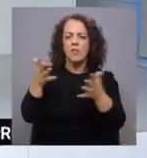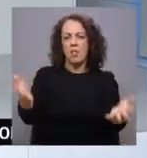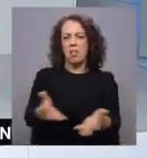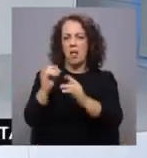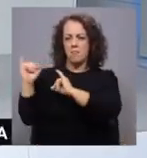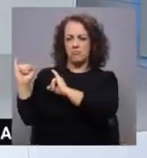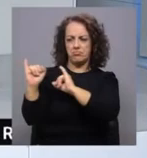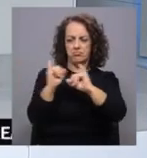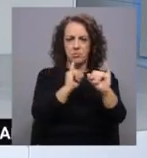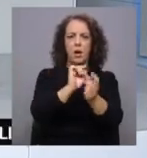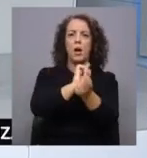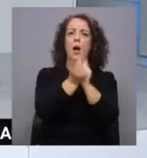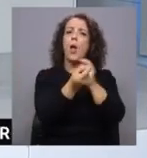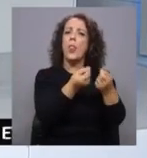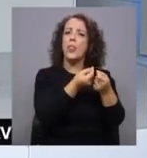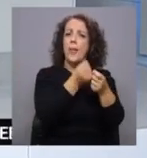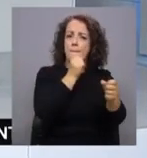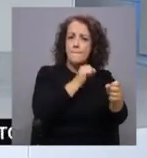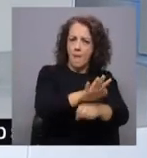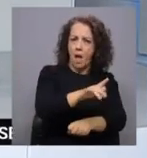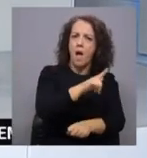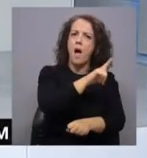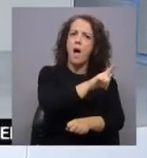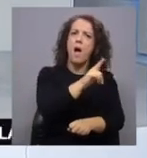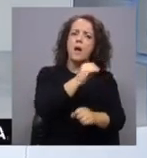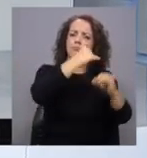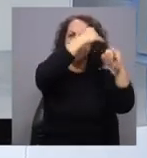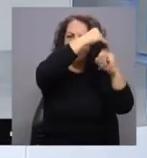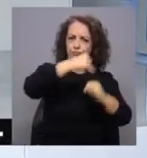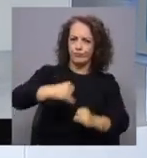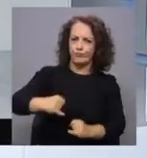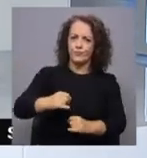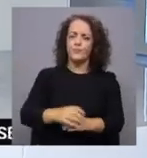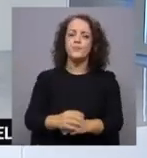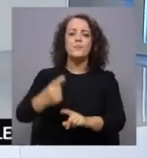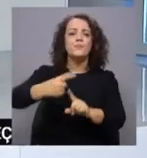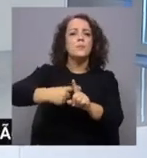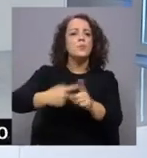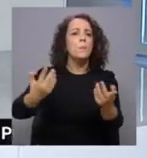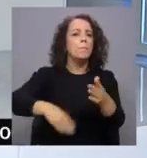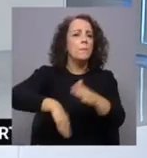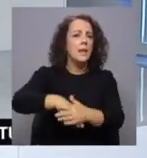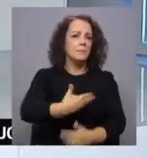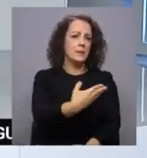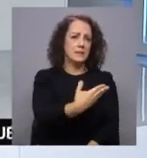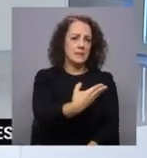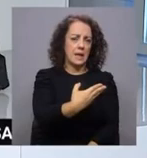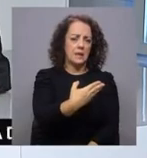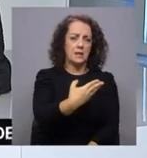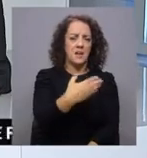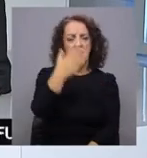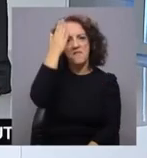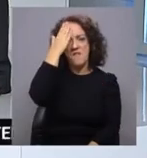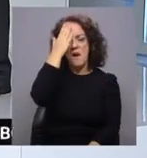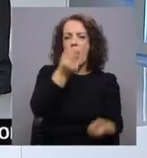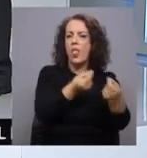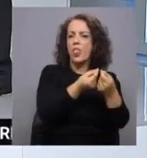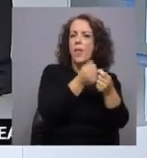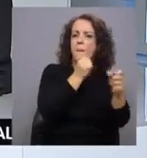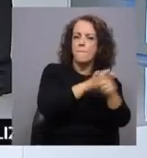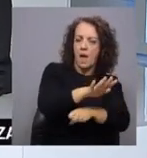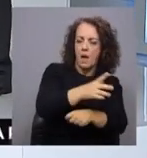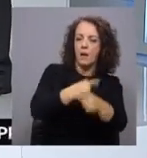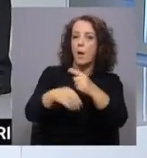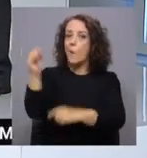no litoral vai superar de noroeste. Quanto a temperaturas, máxima 17 graus prevista no litoral, no